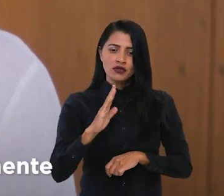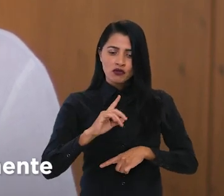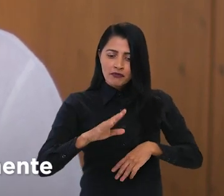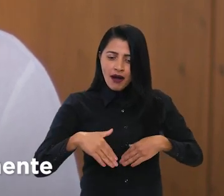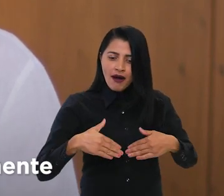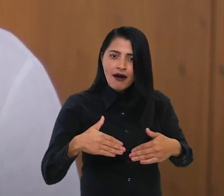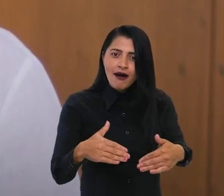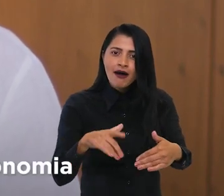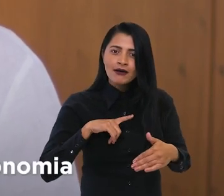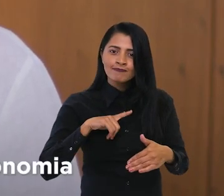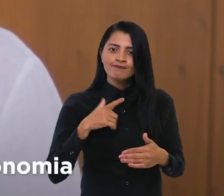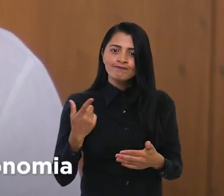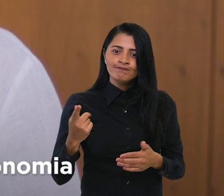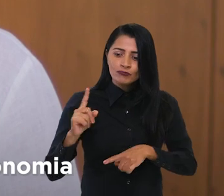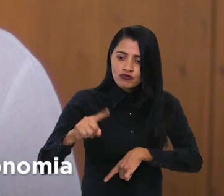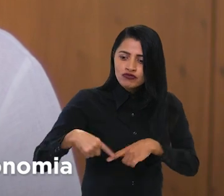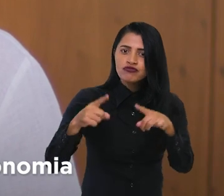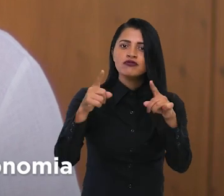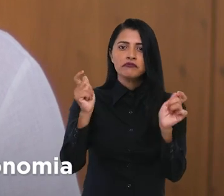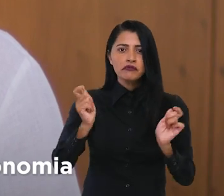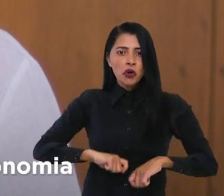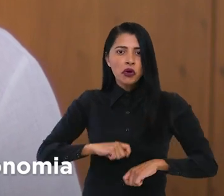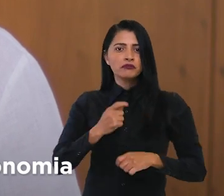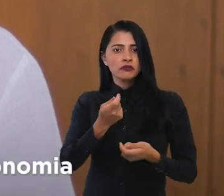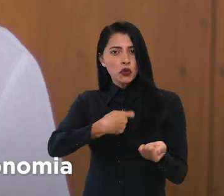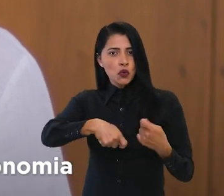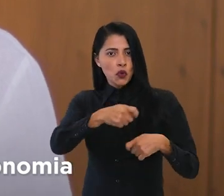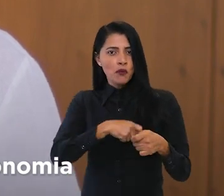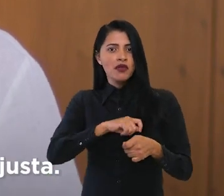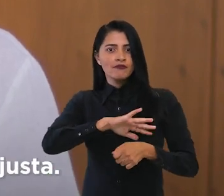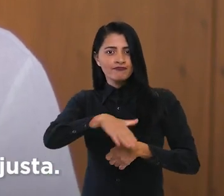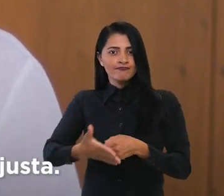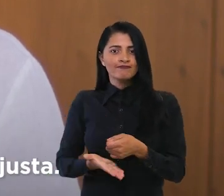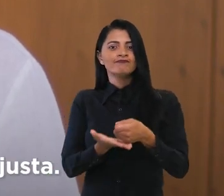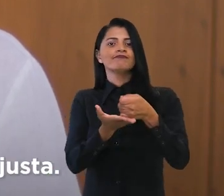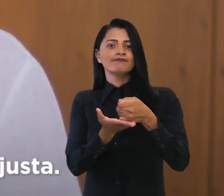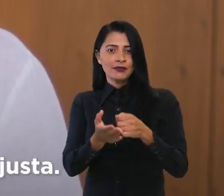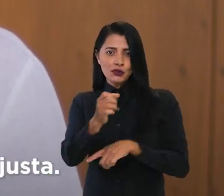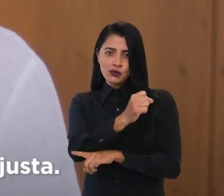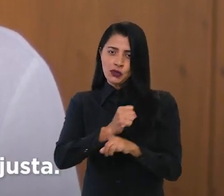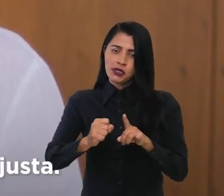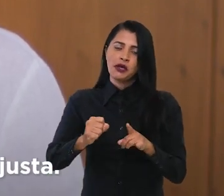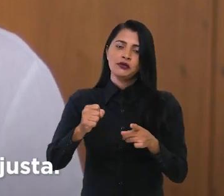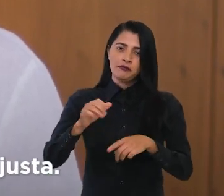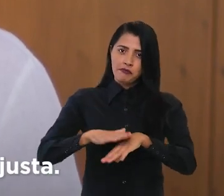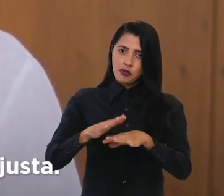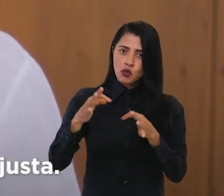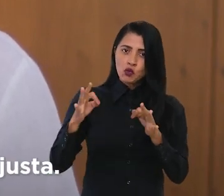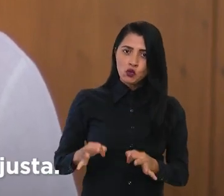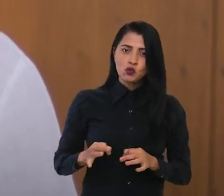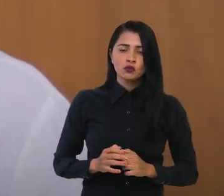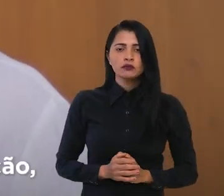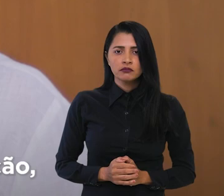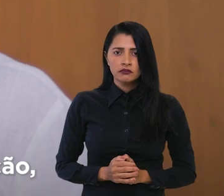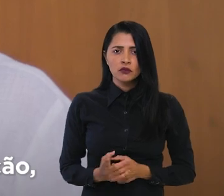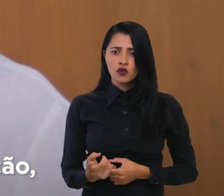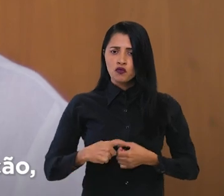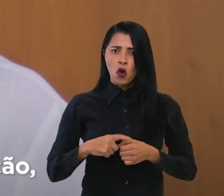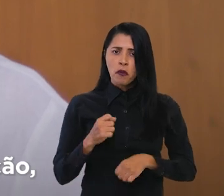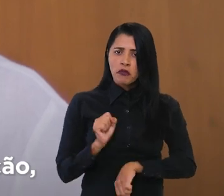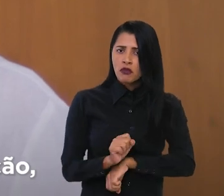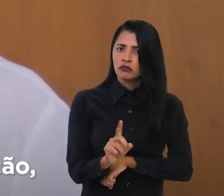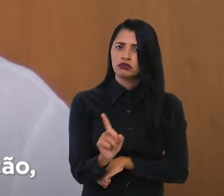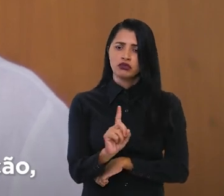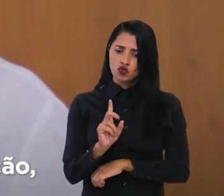gradativamente a um ciclo de prosperidade com a economia mais sustentável e sociedade mais justa. Não há